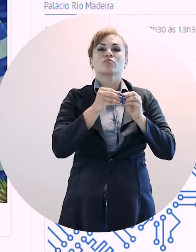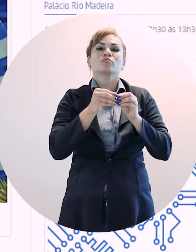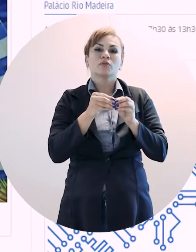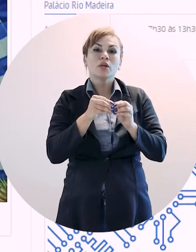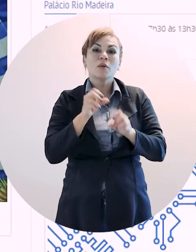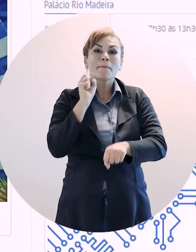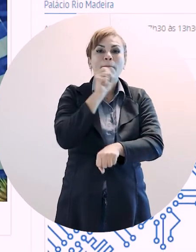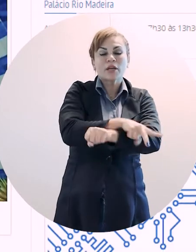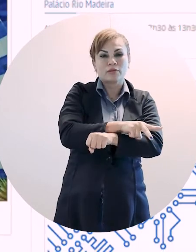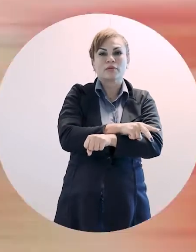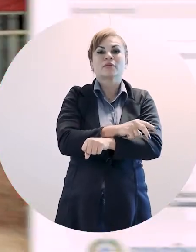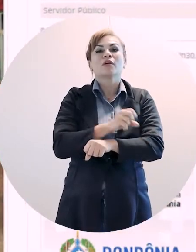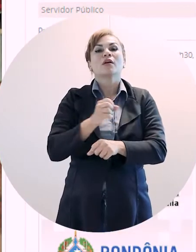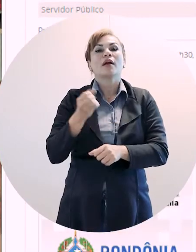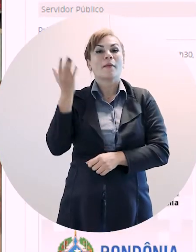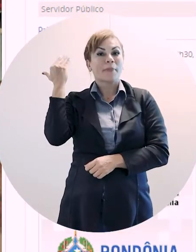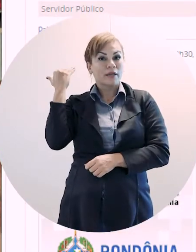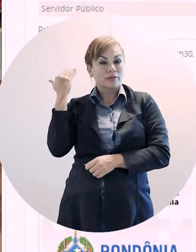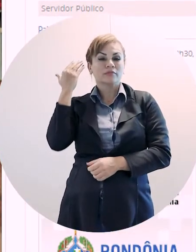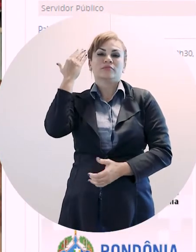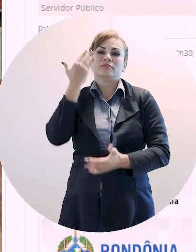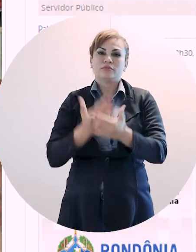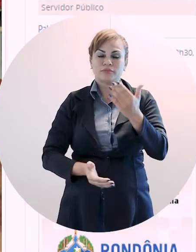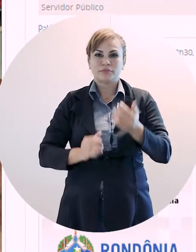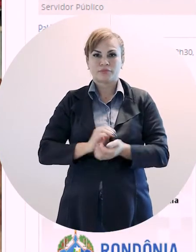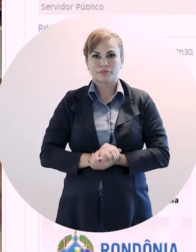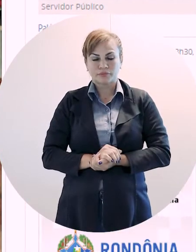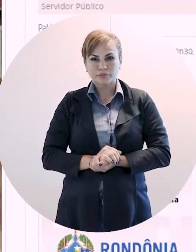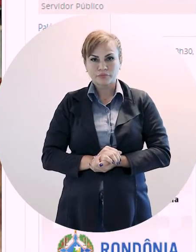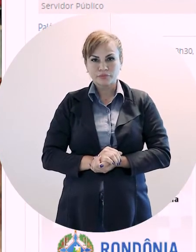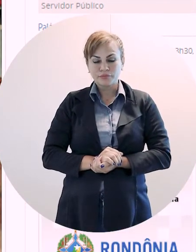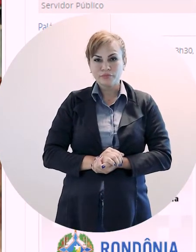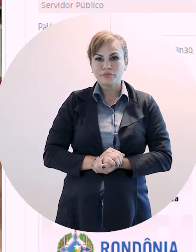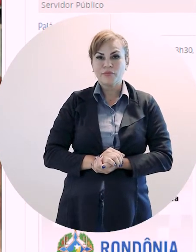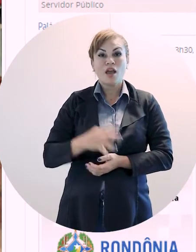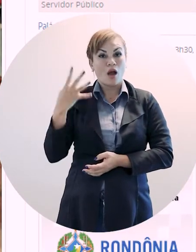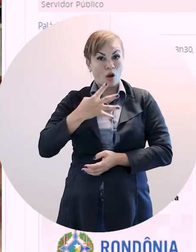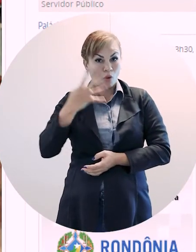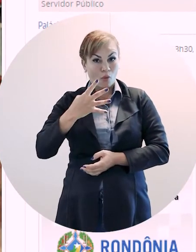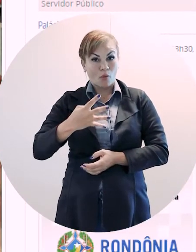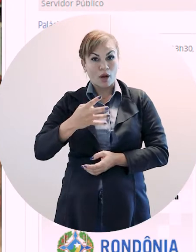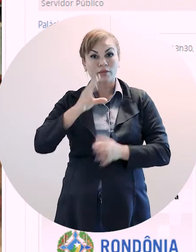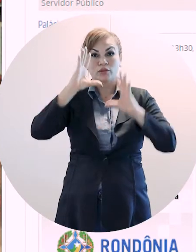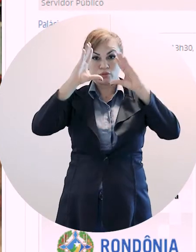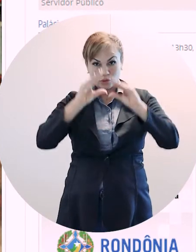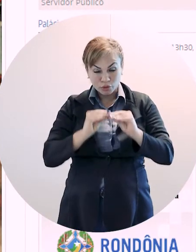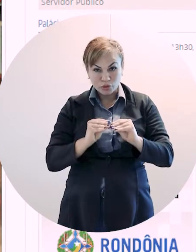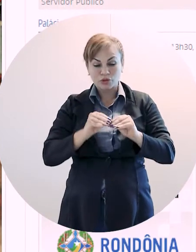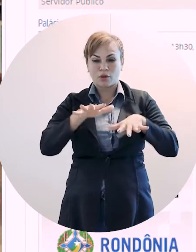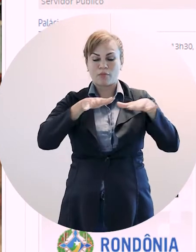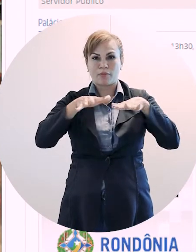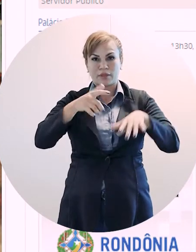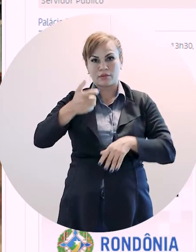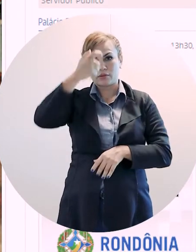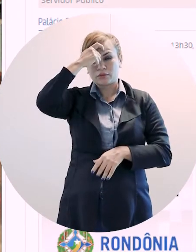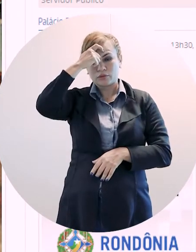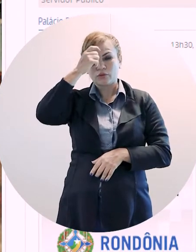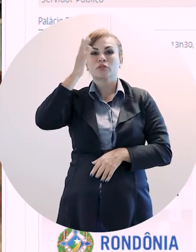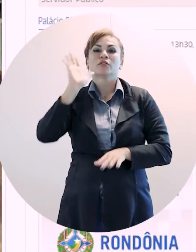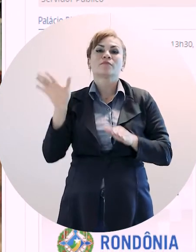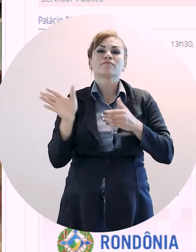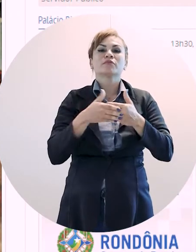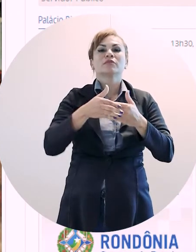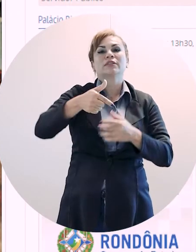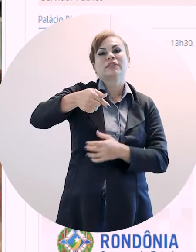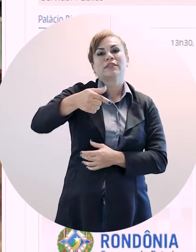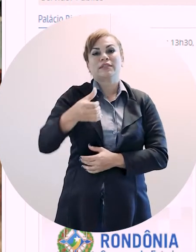vagas perdidas. Na quarta noite da Operação Consciência, 76 estabelecimentos foram fiscalizados. O governo